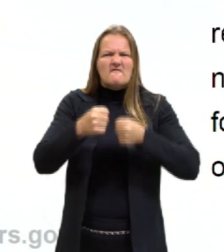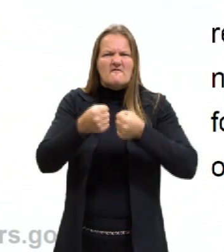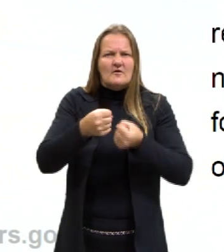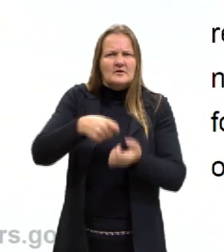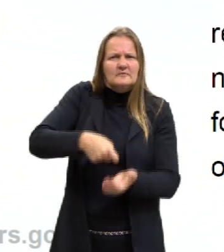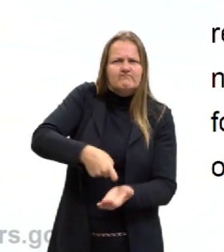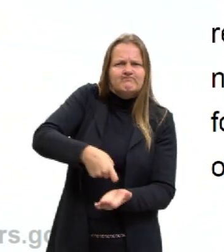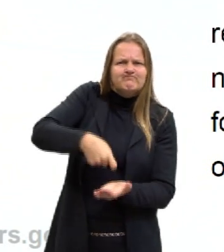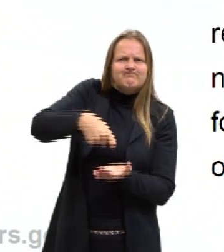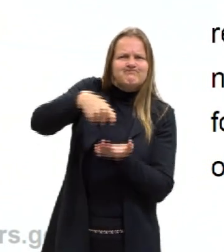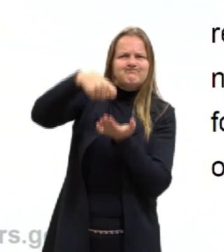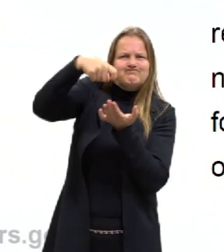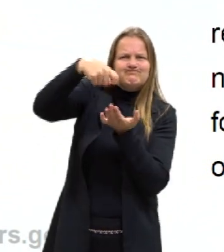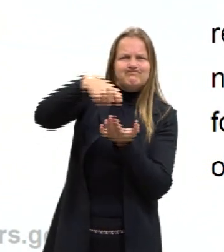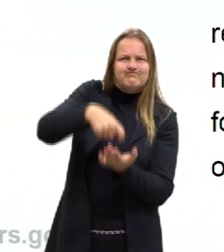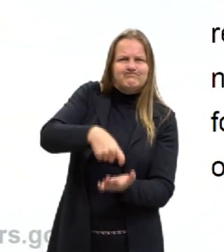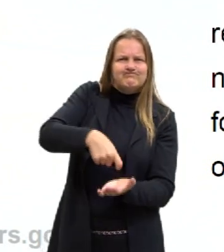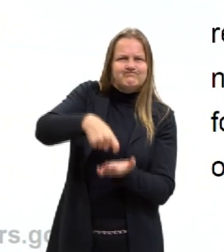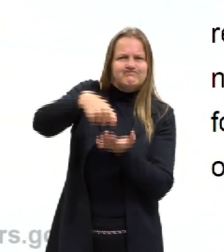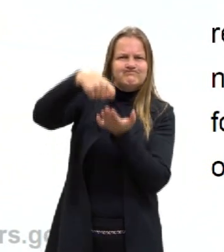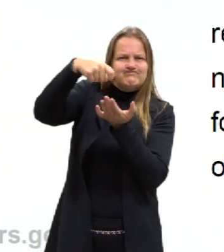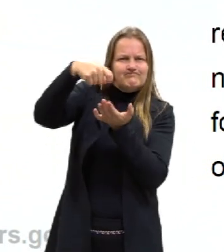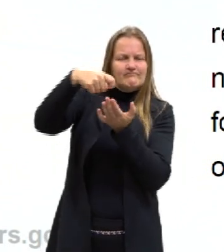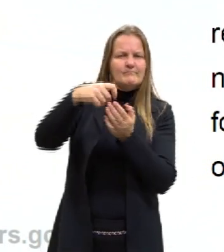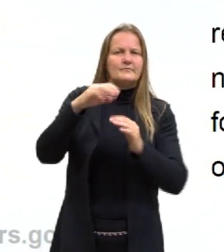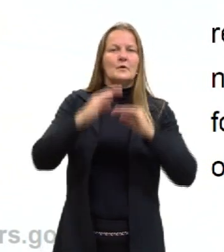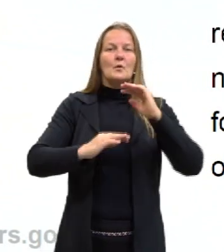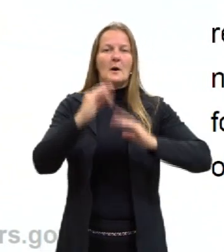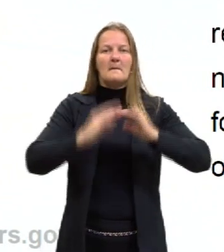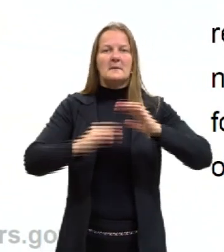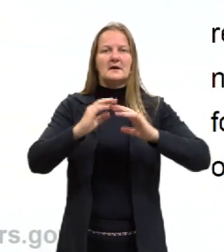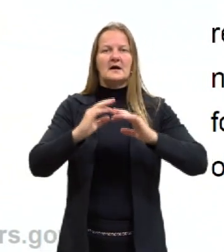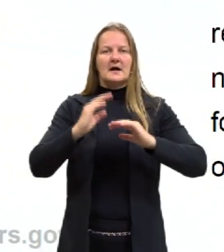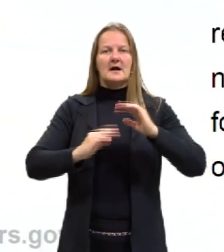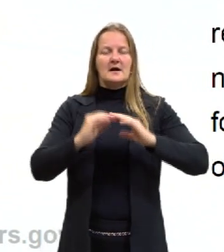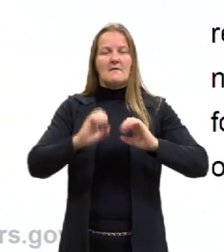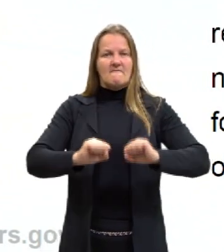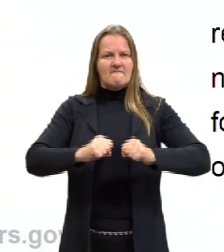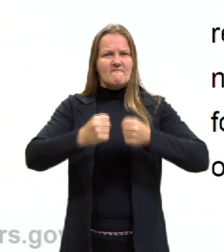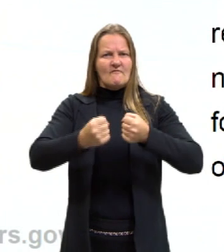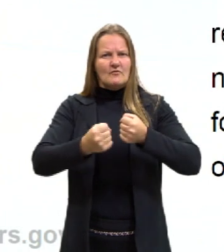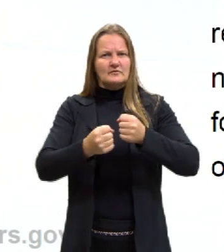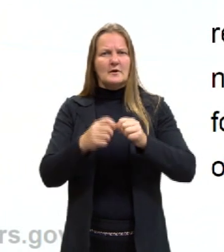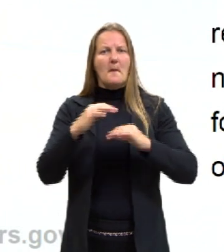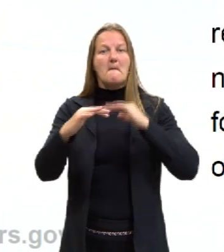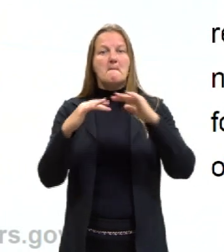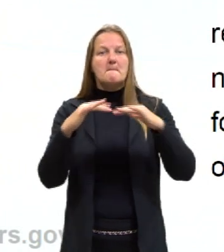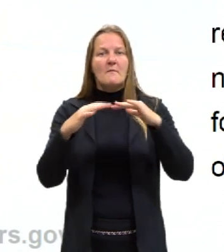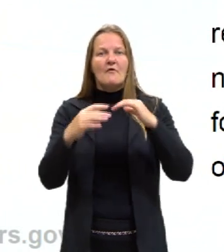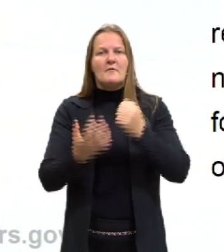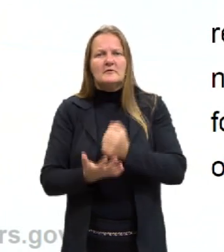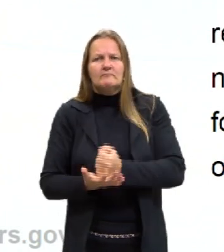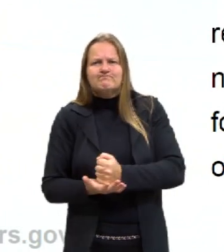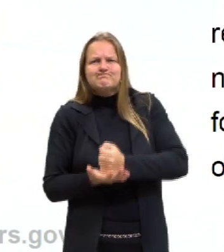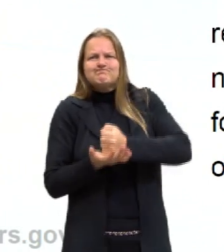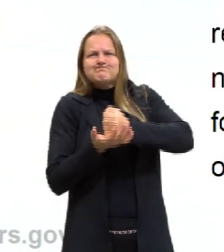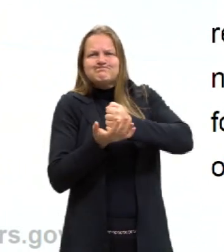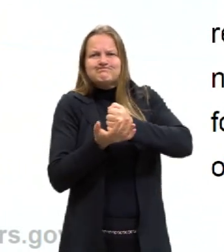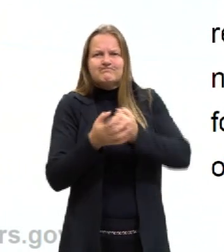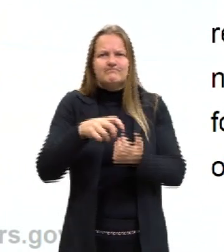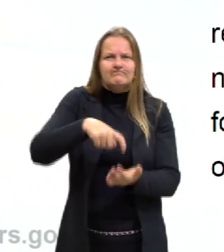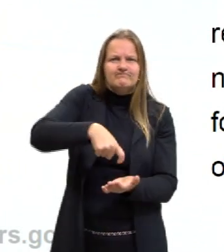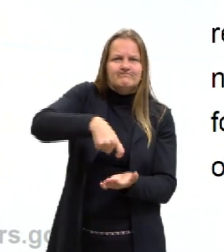realizado o trabalho, é necessário a aplicação de uma força e o movimento de algum objeto pela força aplicada.